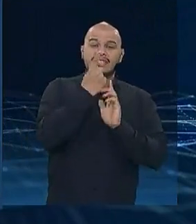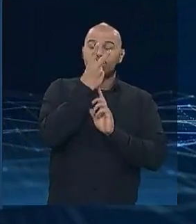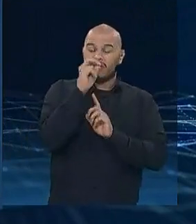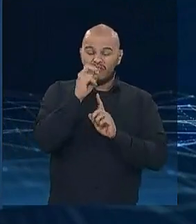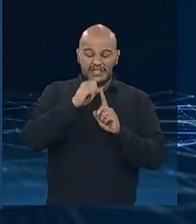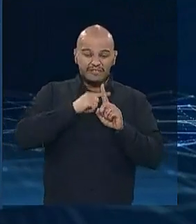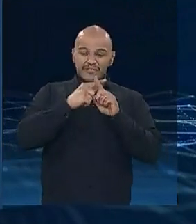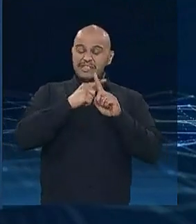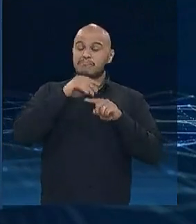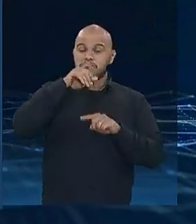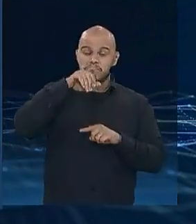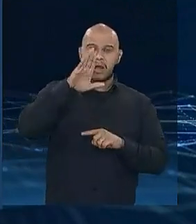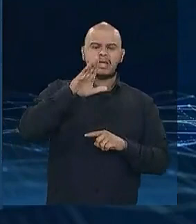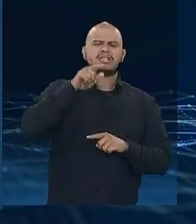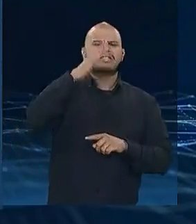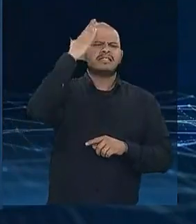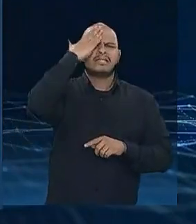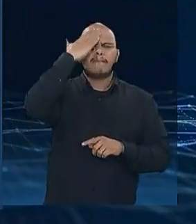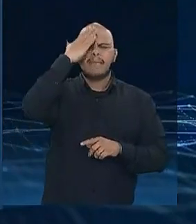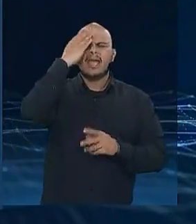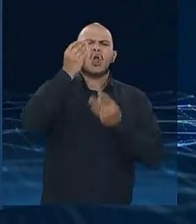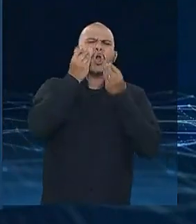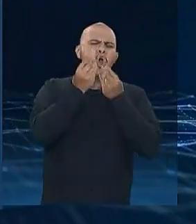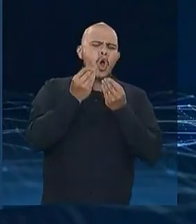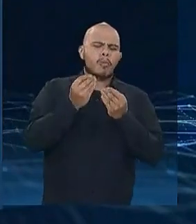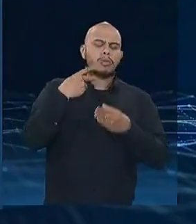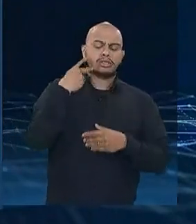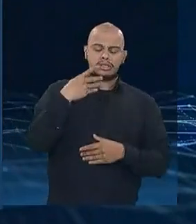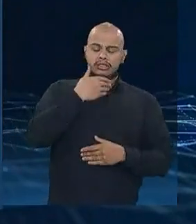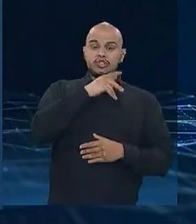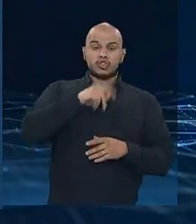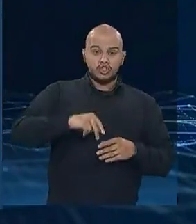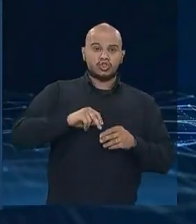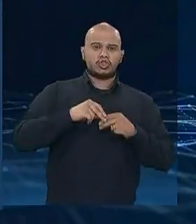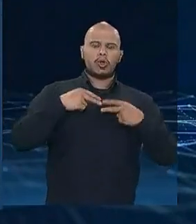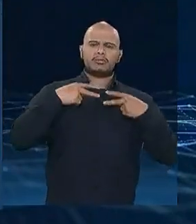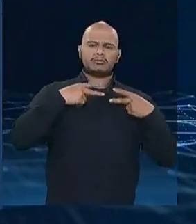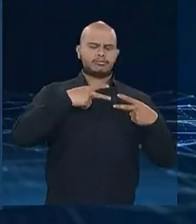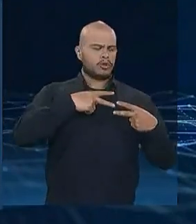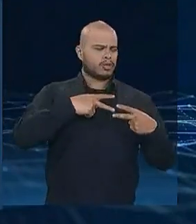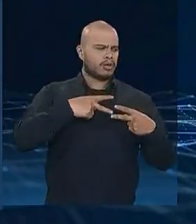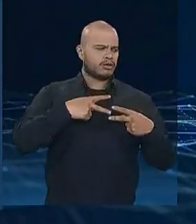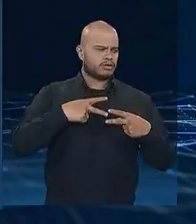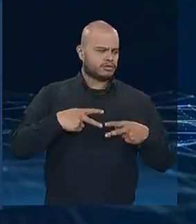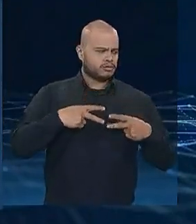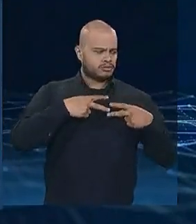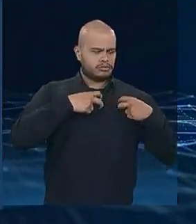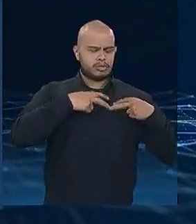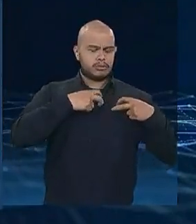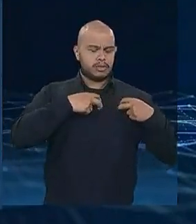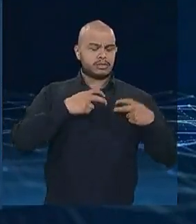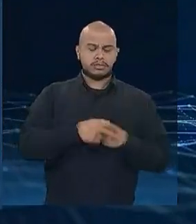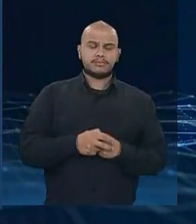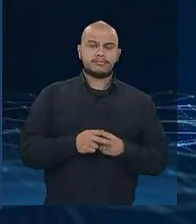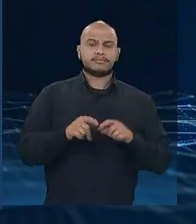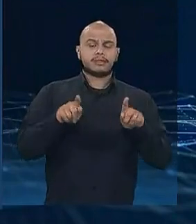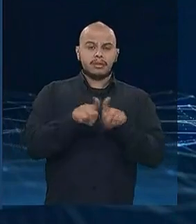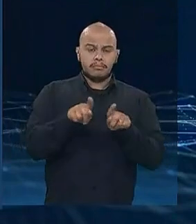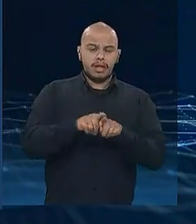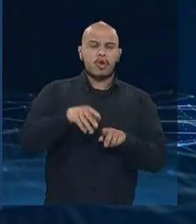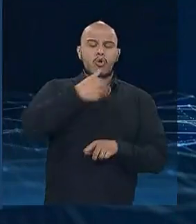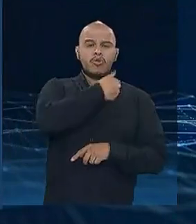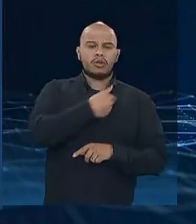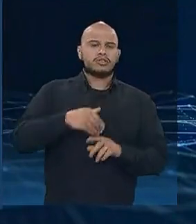estou falando isso para que você tenha noção do tamanho da corrupção somente na Petrobras. E, delatores, devolveram 6